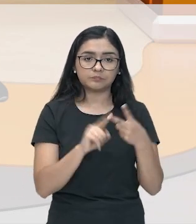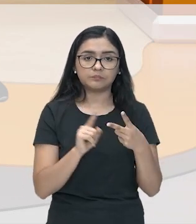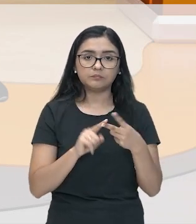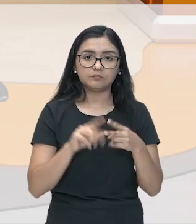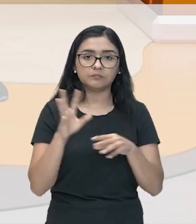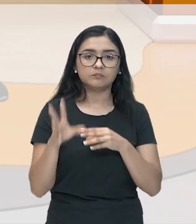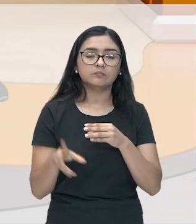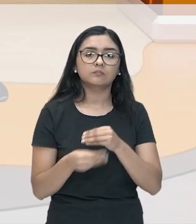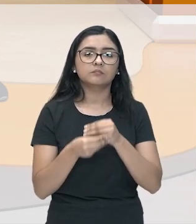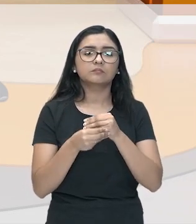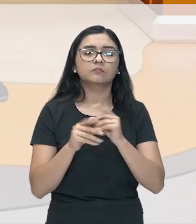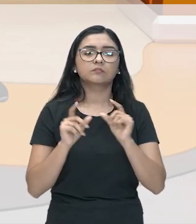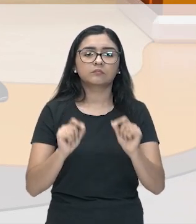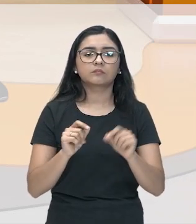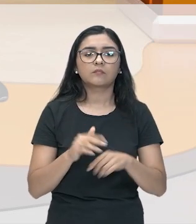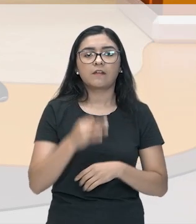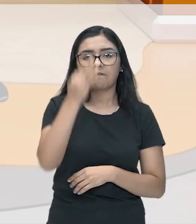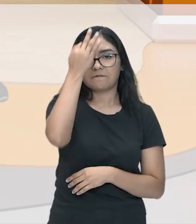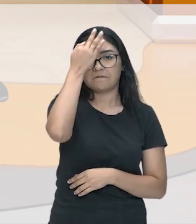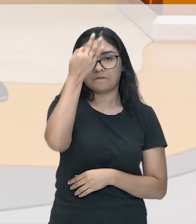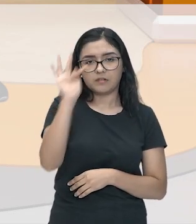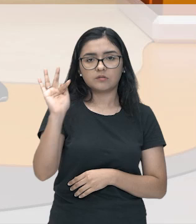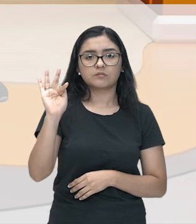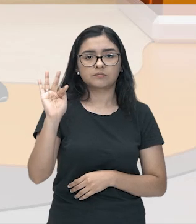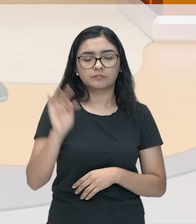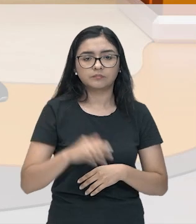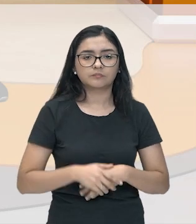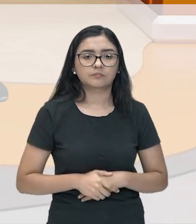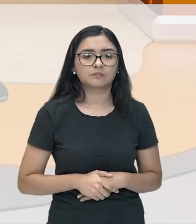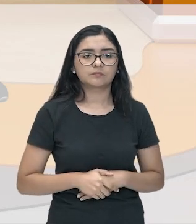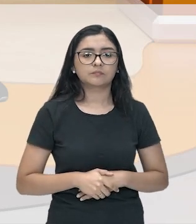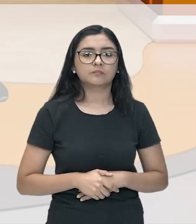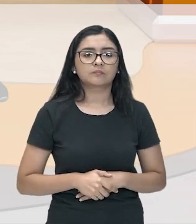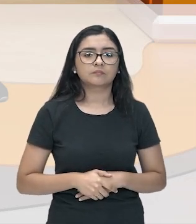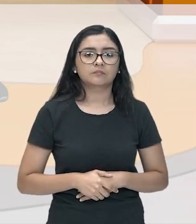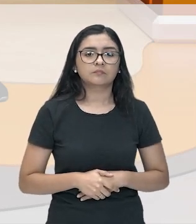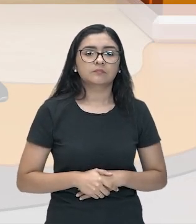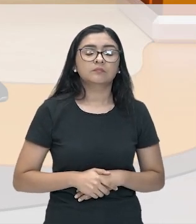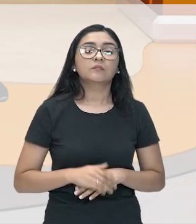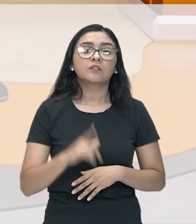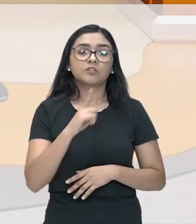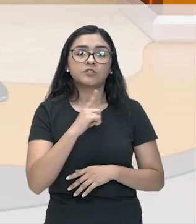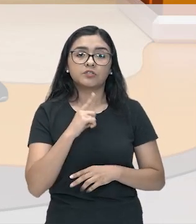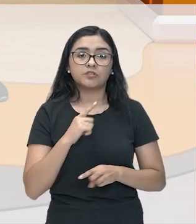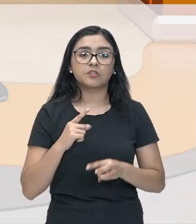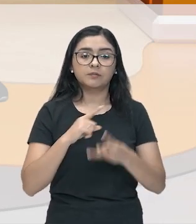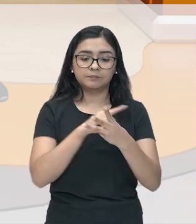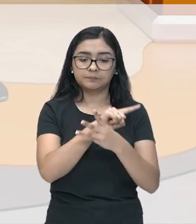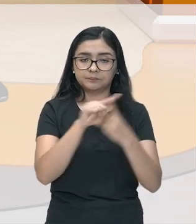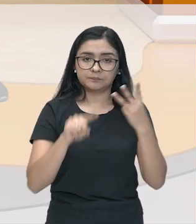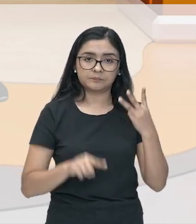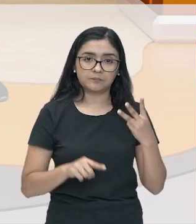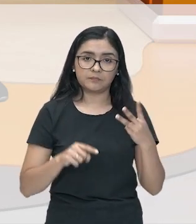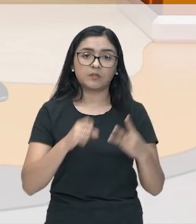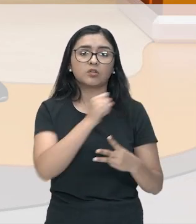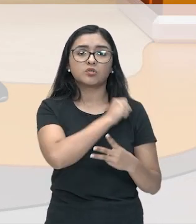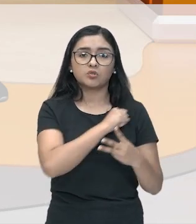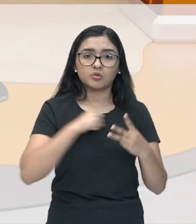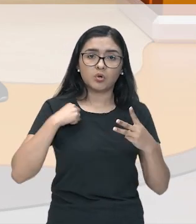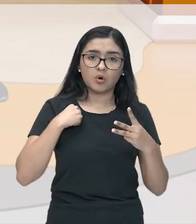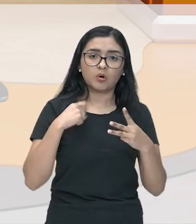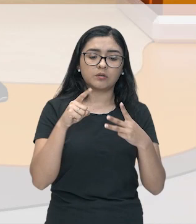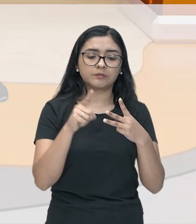é a questão da filosofia. Olha só, os filósofos gregos, como Sócrates,